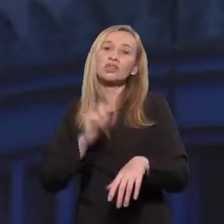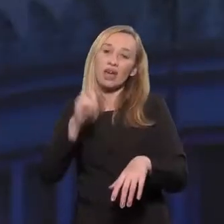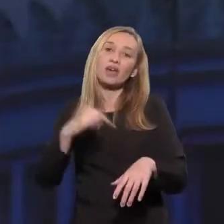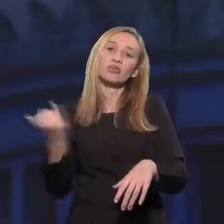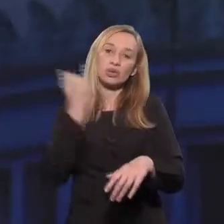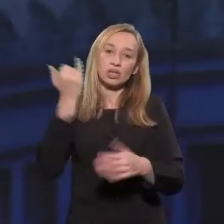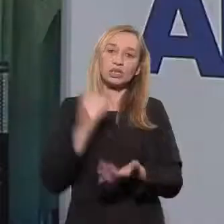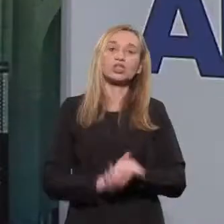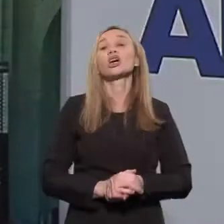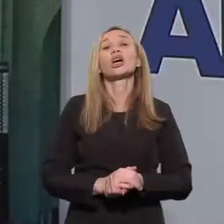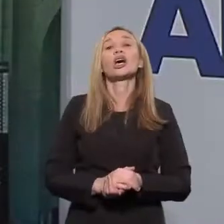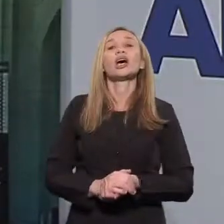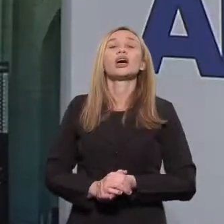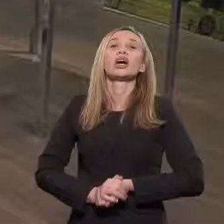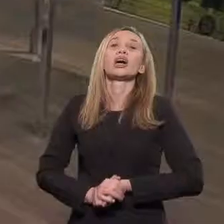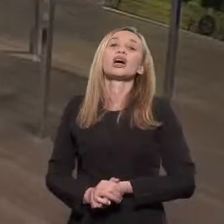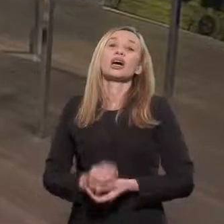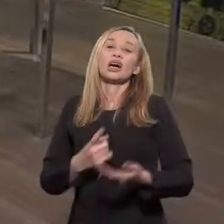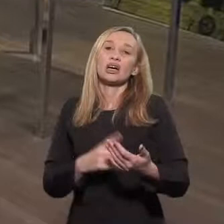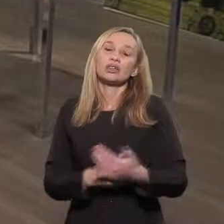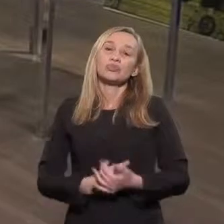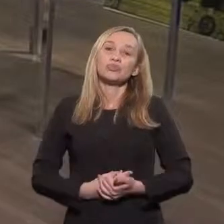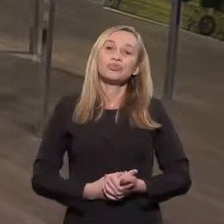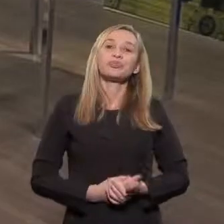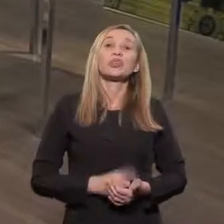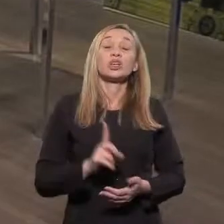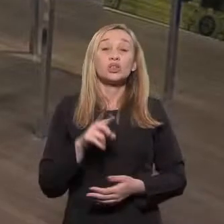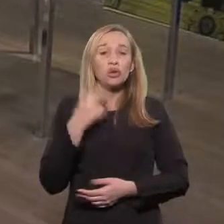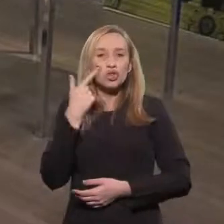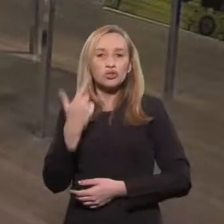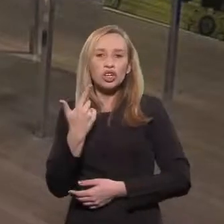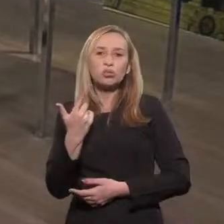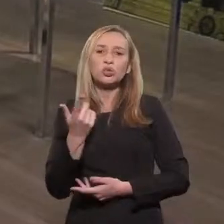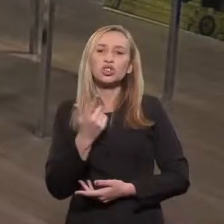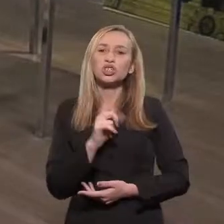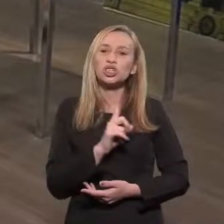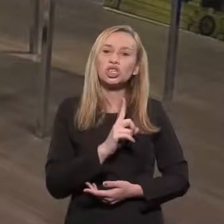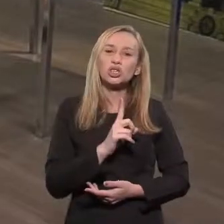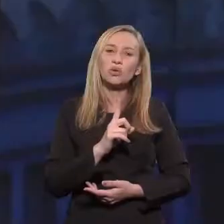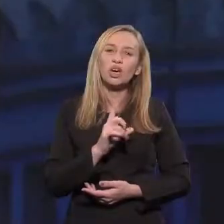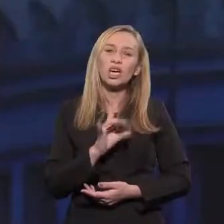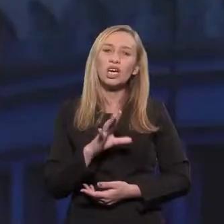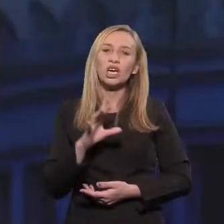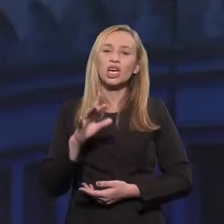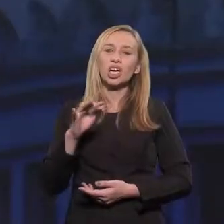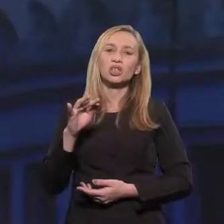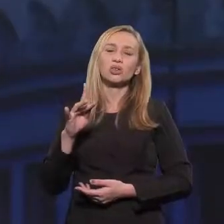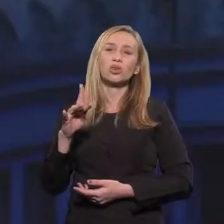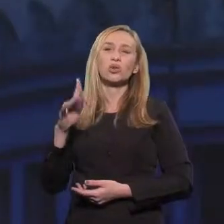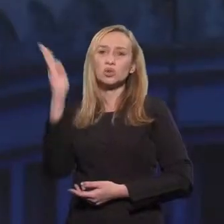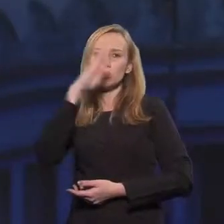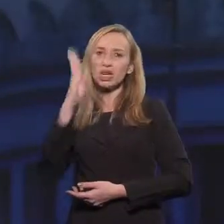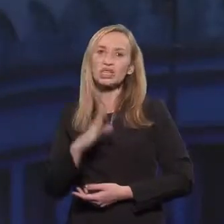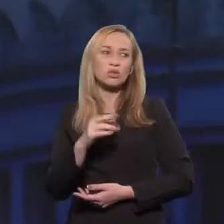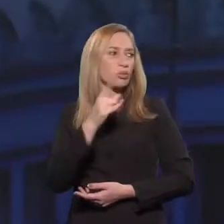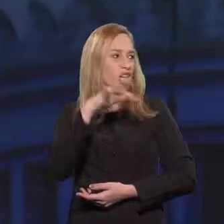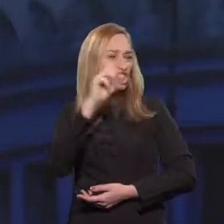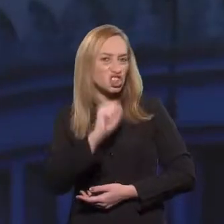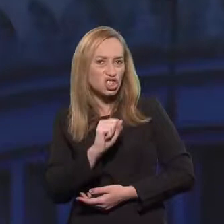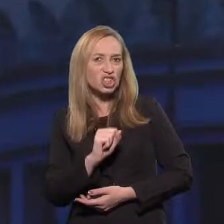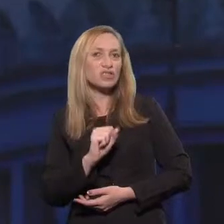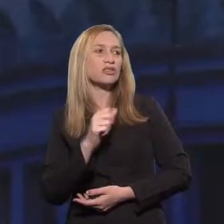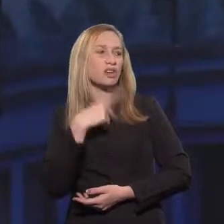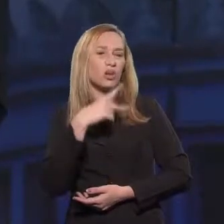é muito importante. A vacina é investimento, com certeza. E a gente vê que isso não é um fenômeno do Brasil, né? Como a